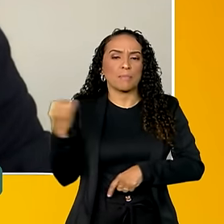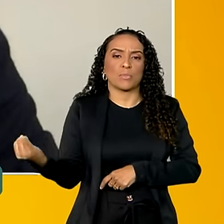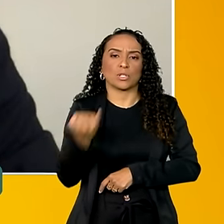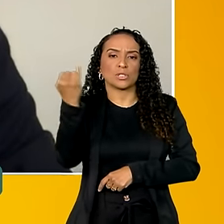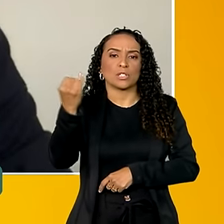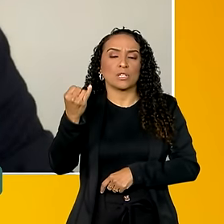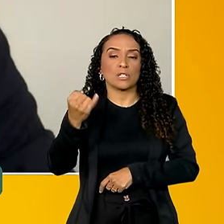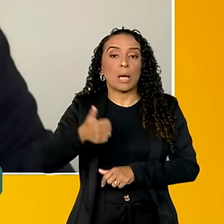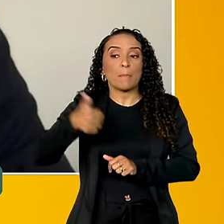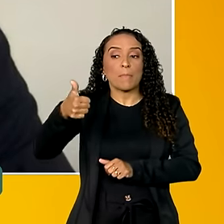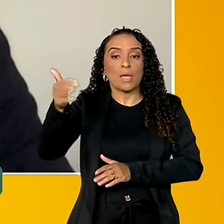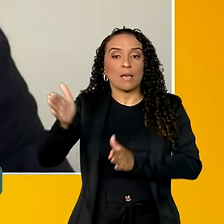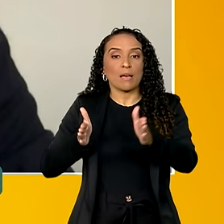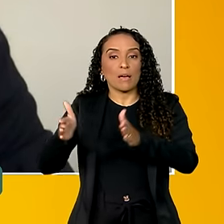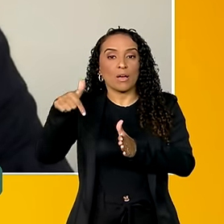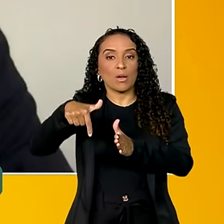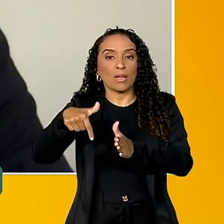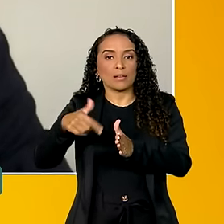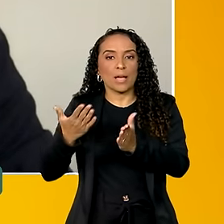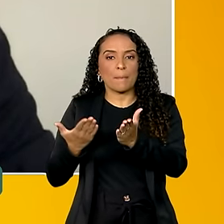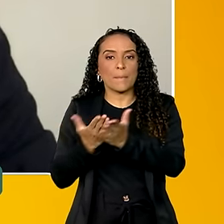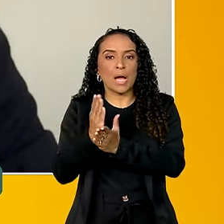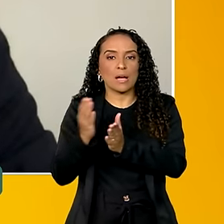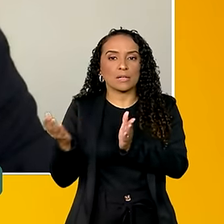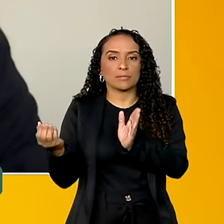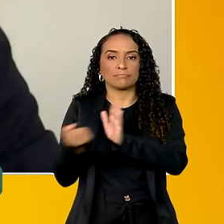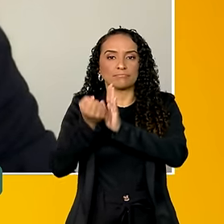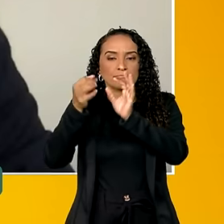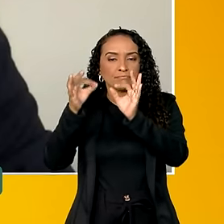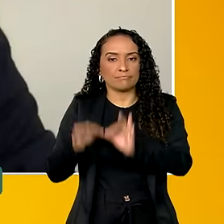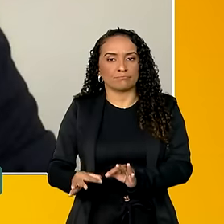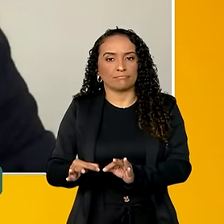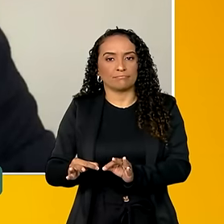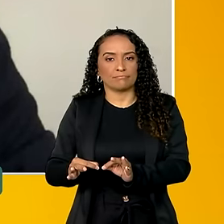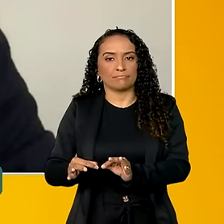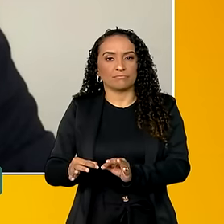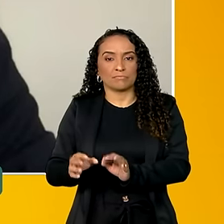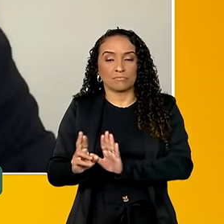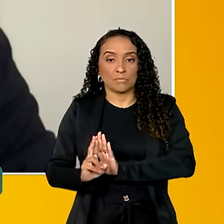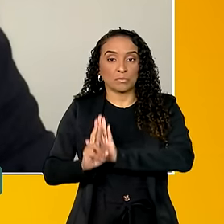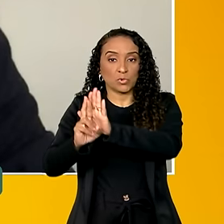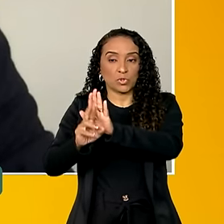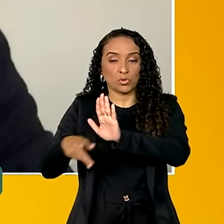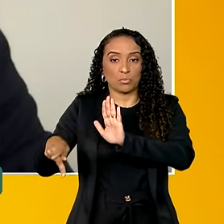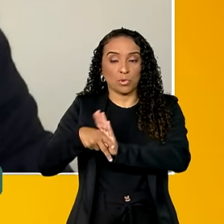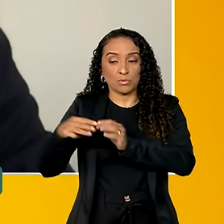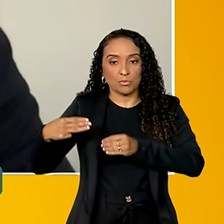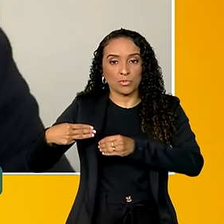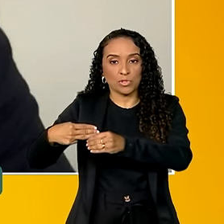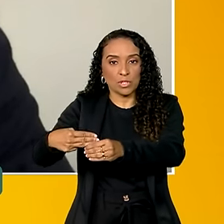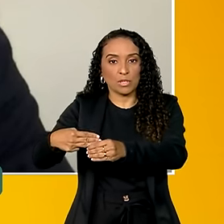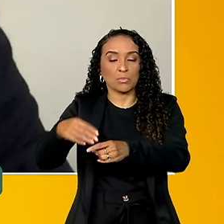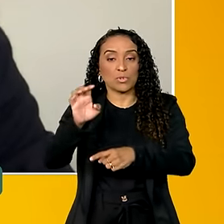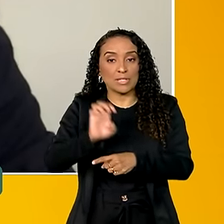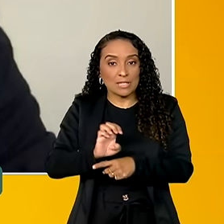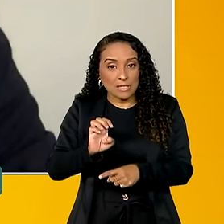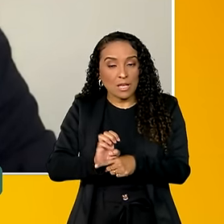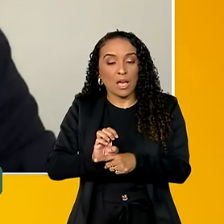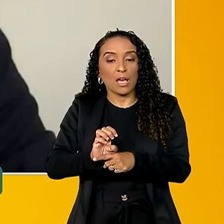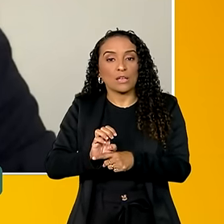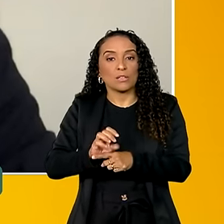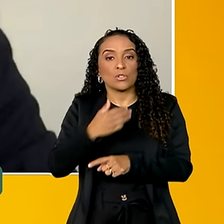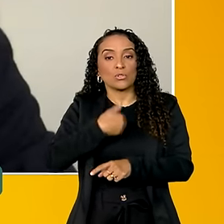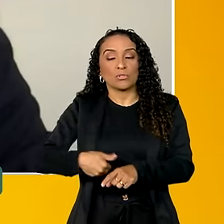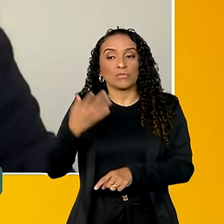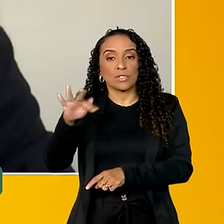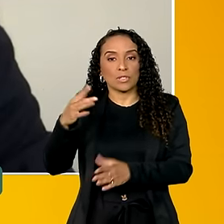que a primeira parte seja uma aprovação pactuada entre os representantes dos municípios, dos estados e do